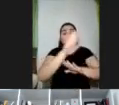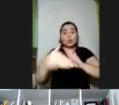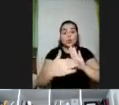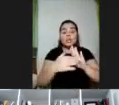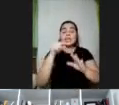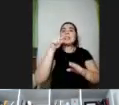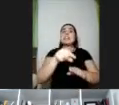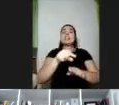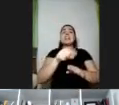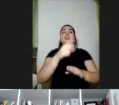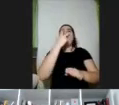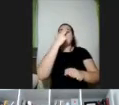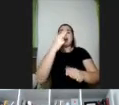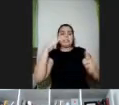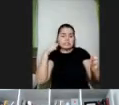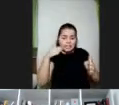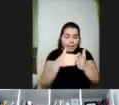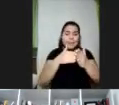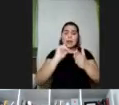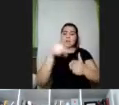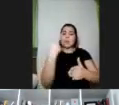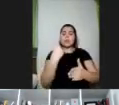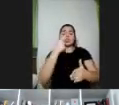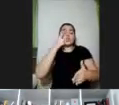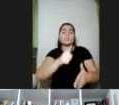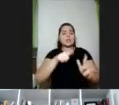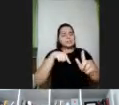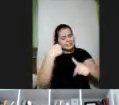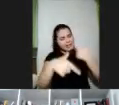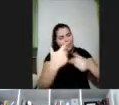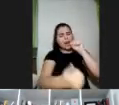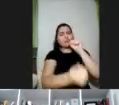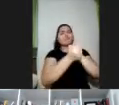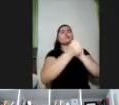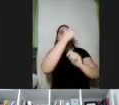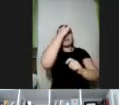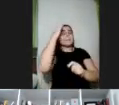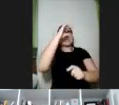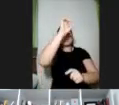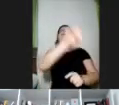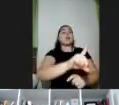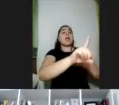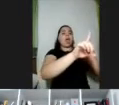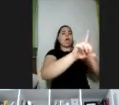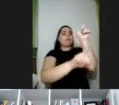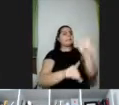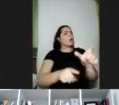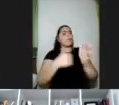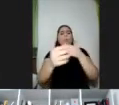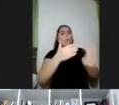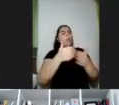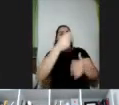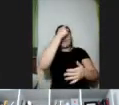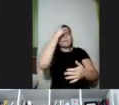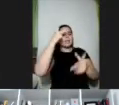grande limitação para que, de fato, a gente possa trabalhar com as pessoas com deficiência, como pessoas que, como qualquer um de nós, têm